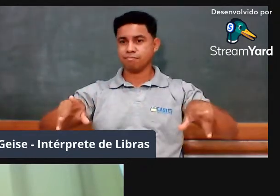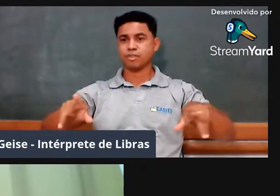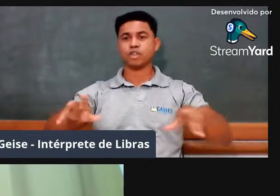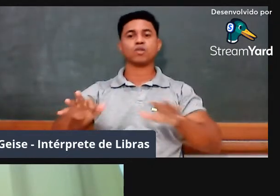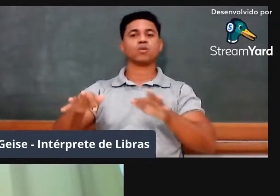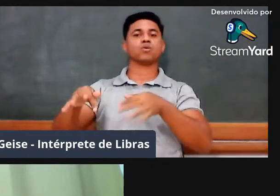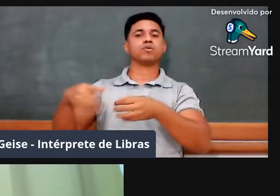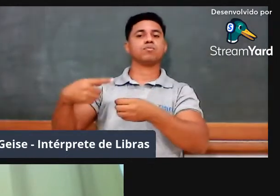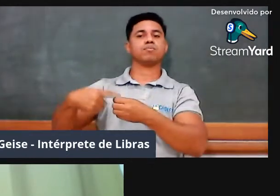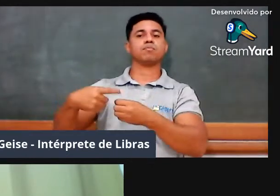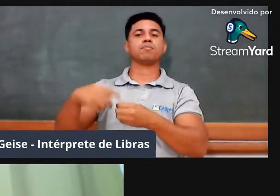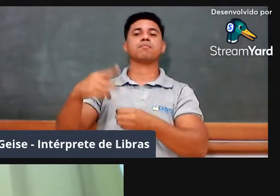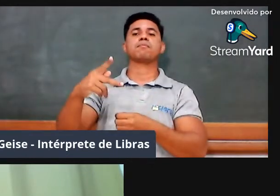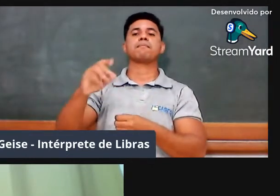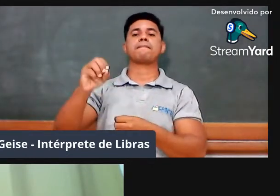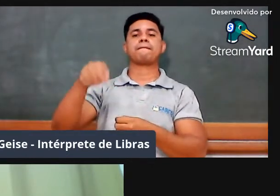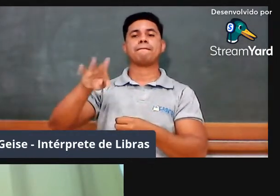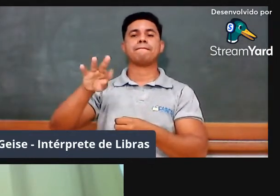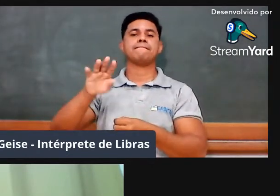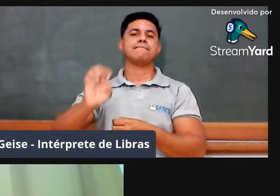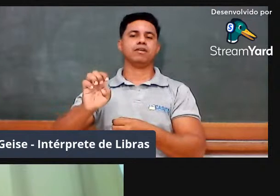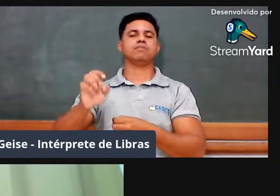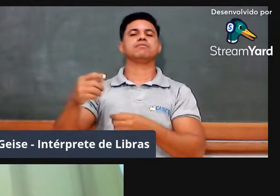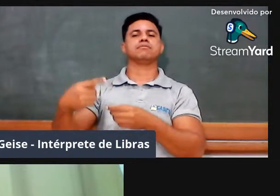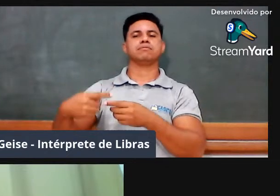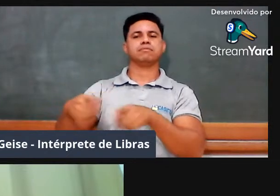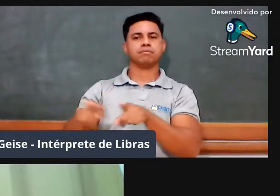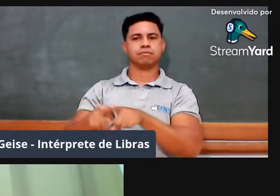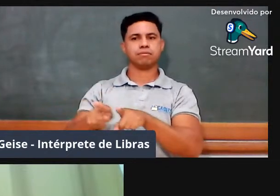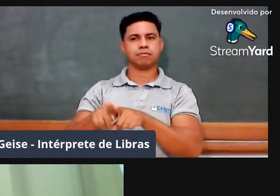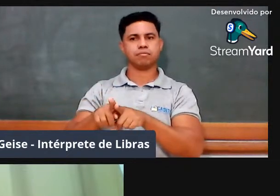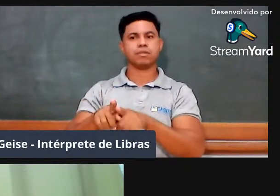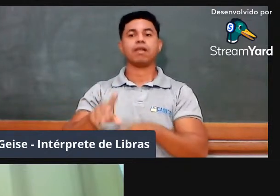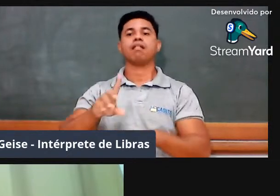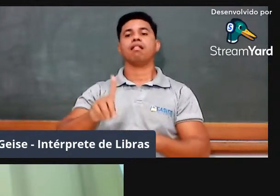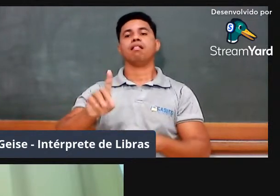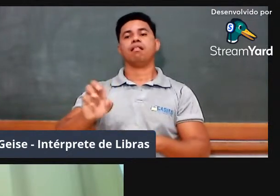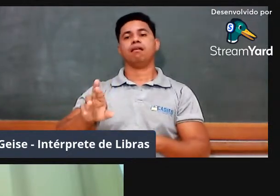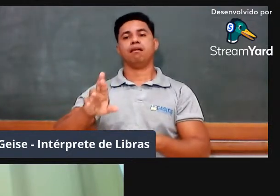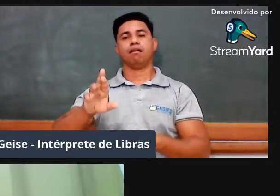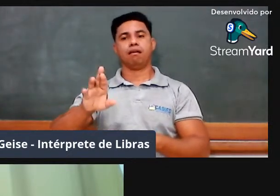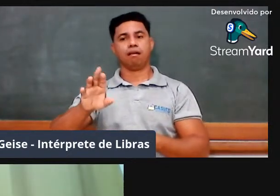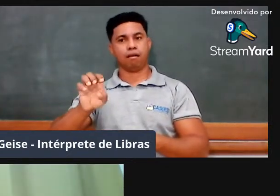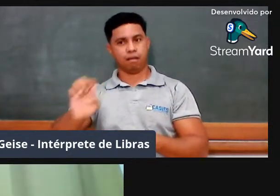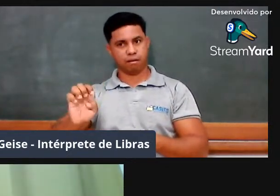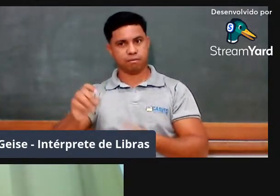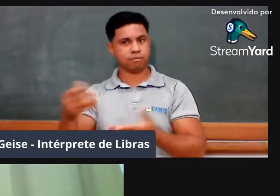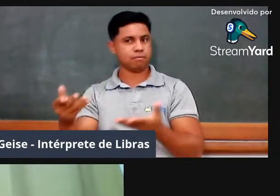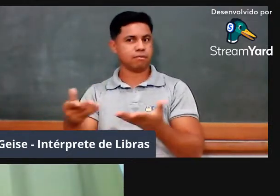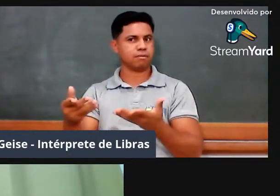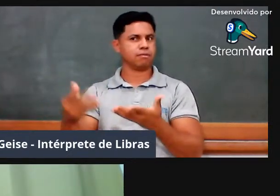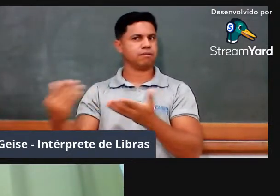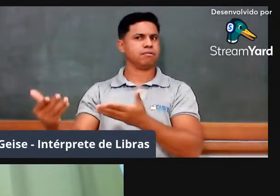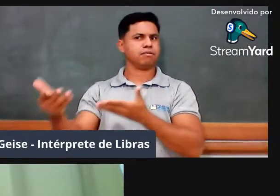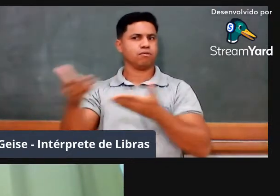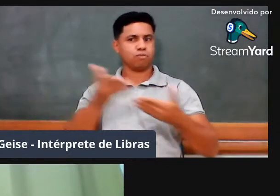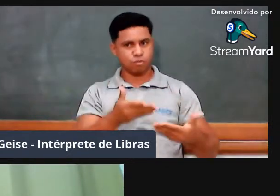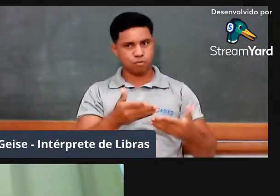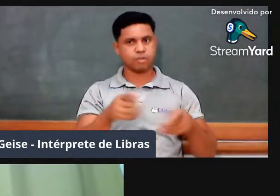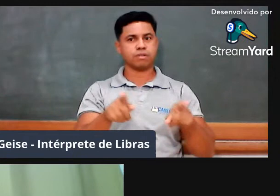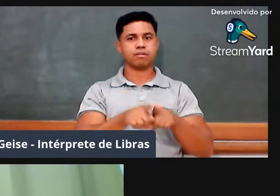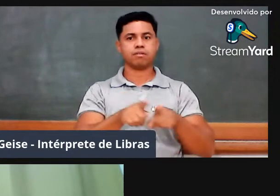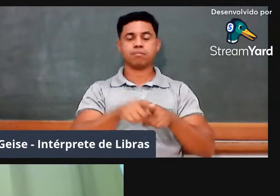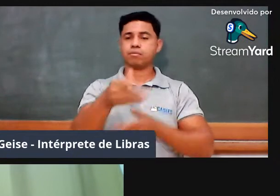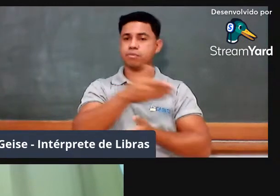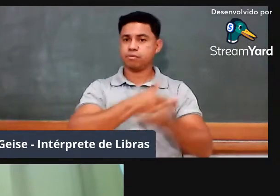imensamente a parceria da DR Anfitriã, de Barra do Garças, pelo convite, pela organização e realização desta